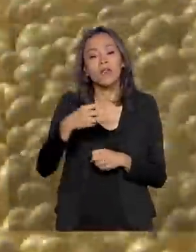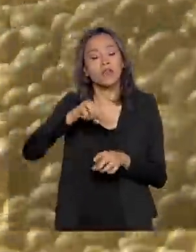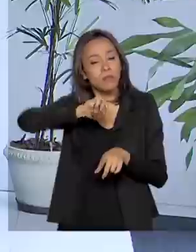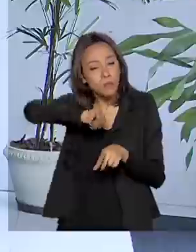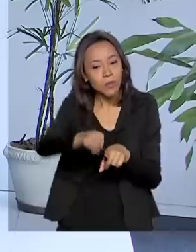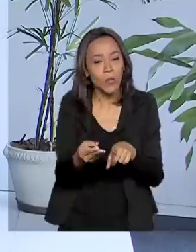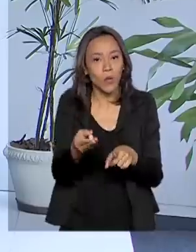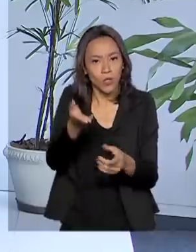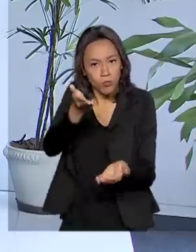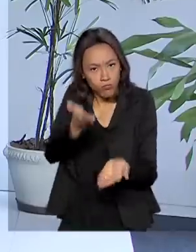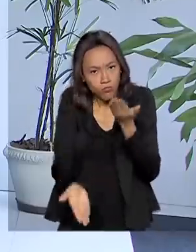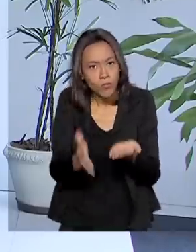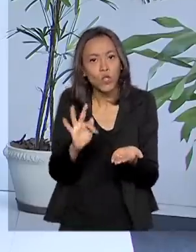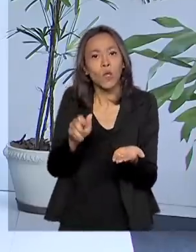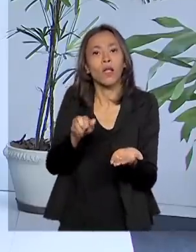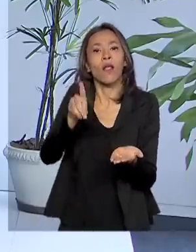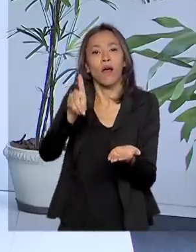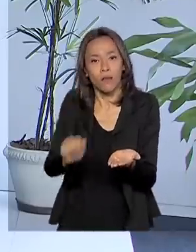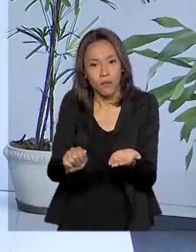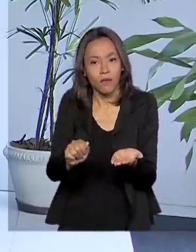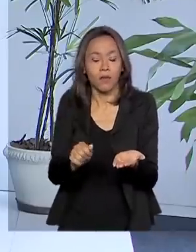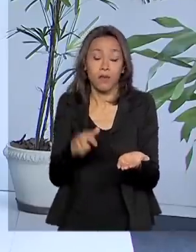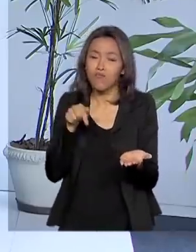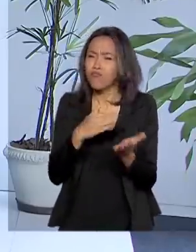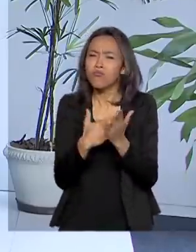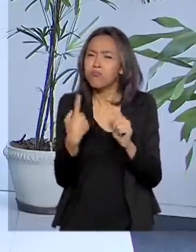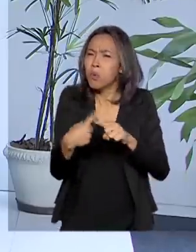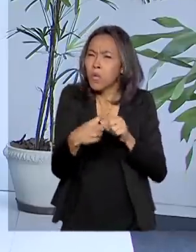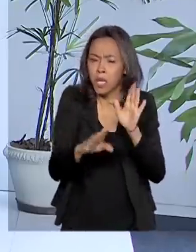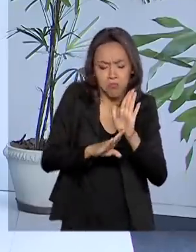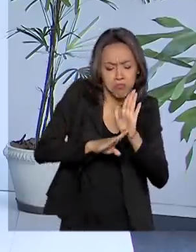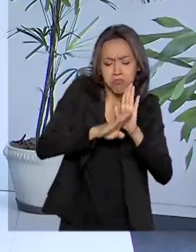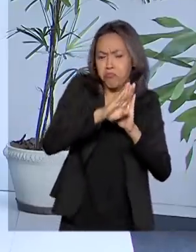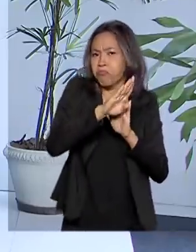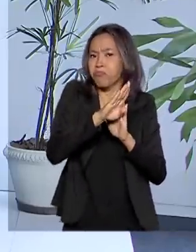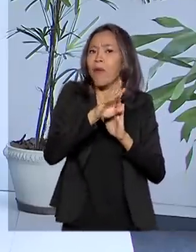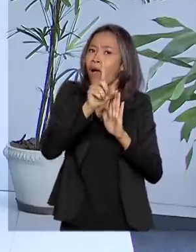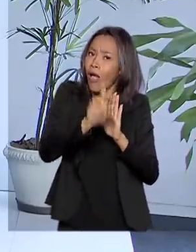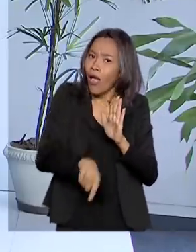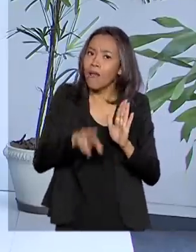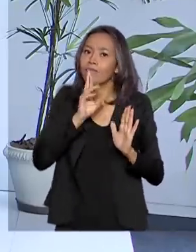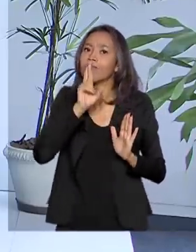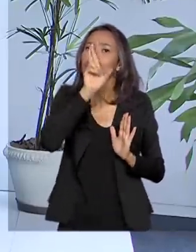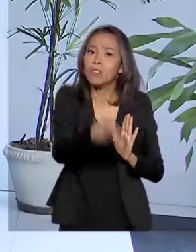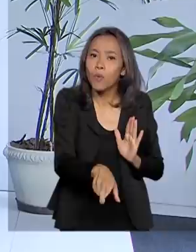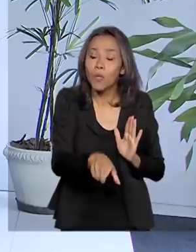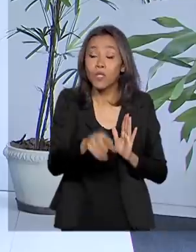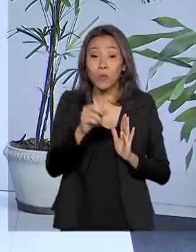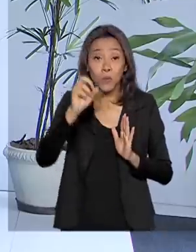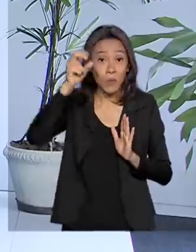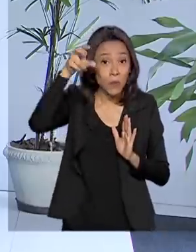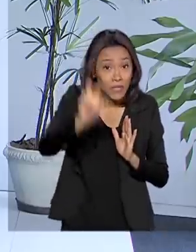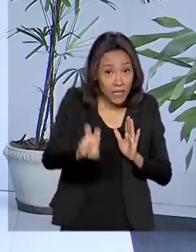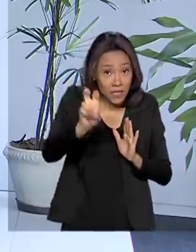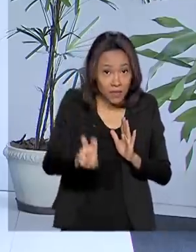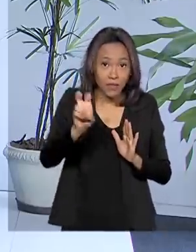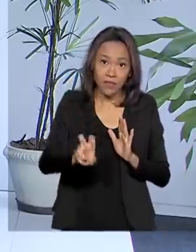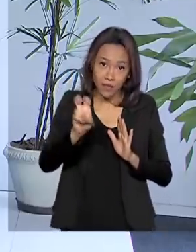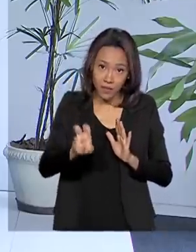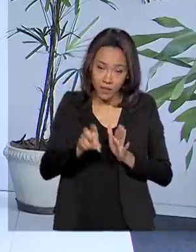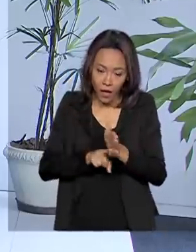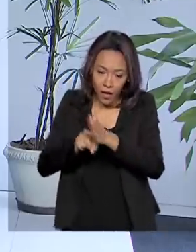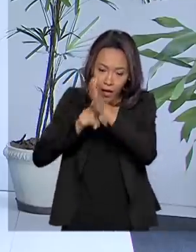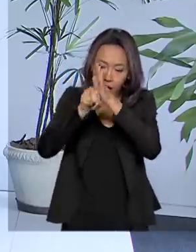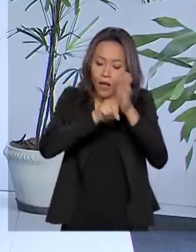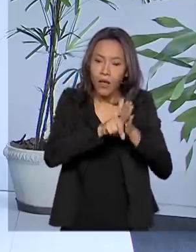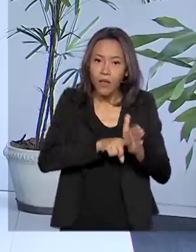toneladas. Essa tendência de crescimento, Renata, é confirmada também pelo resultado do quinto levantamento feito pela Companhia